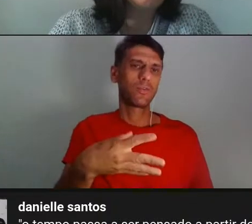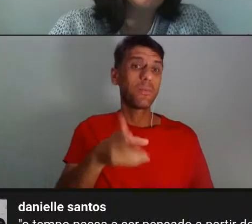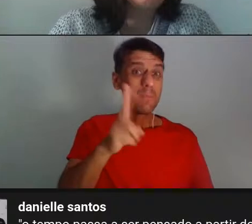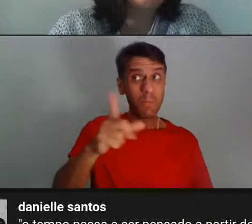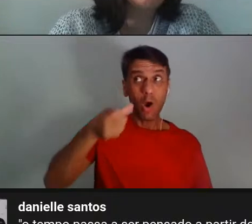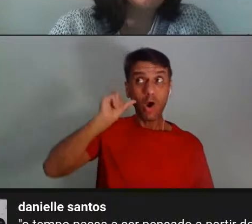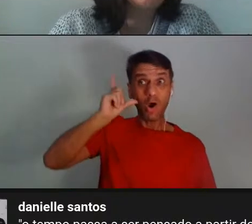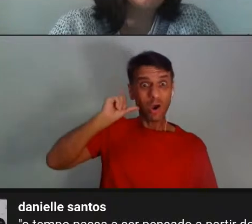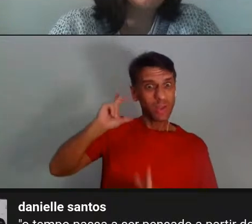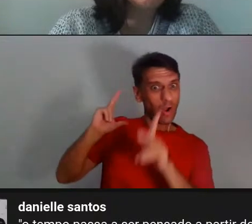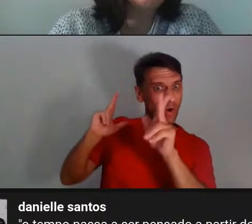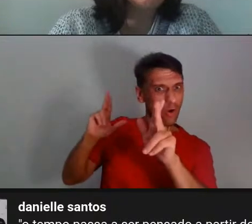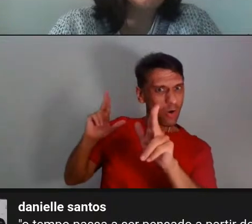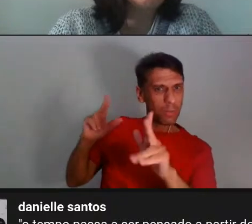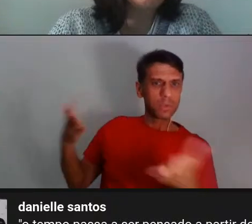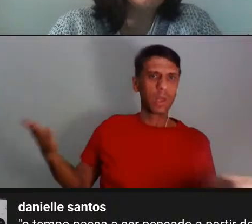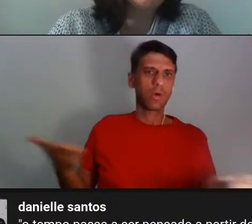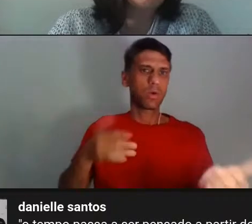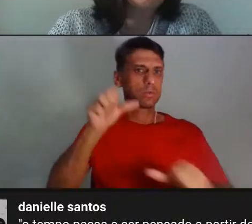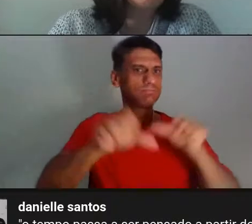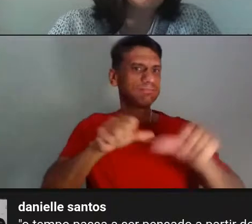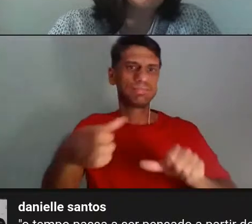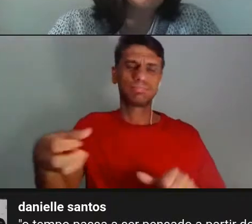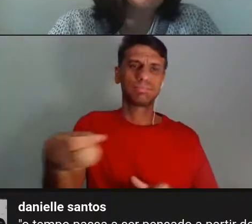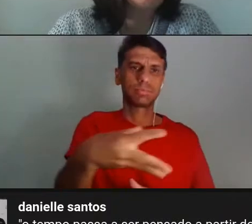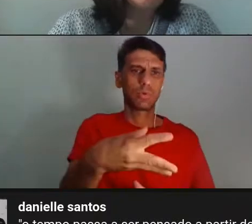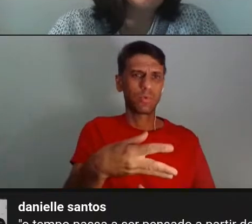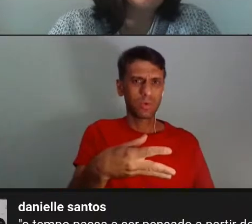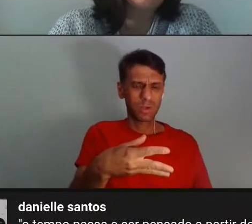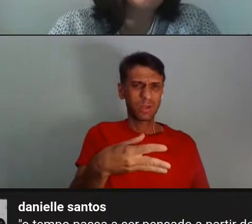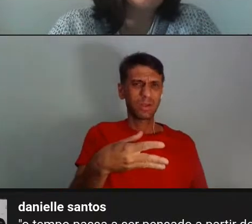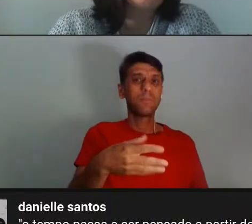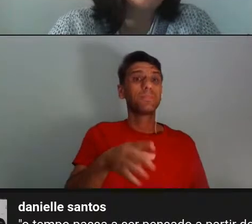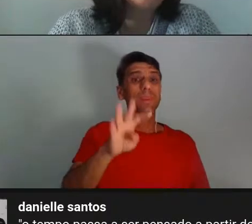Só para você ter uma ideia, o povo Tapuia Cariri,